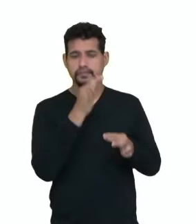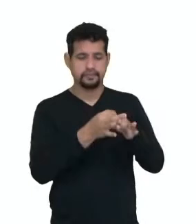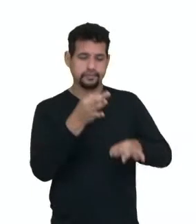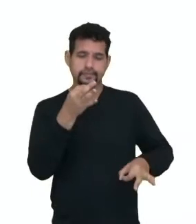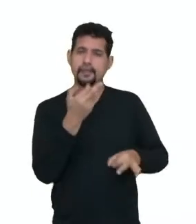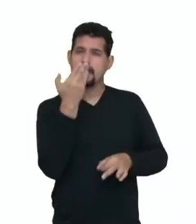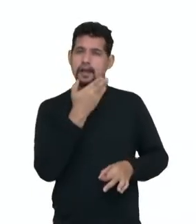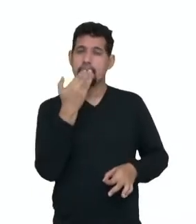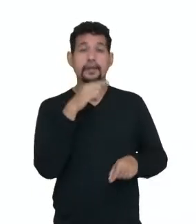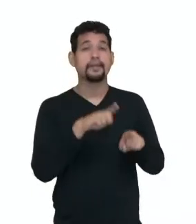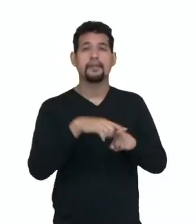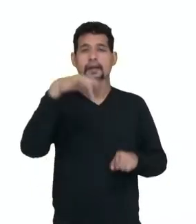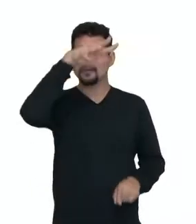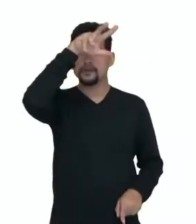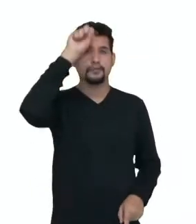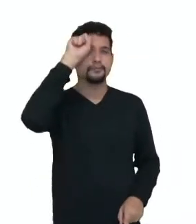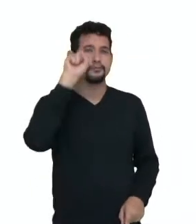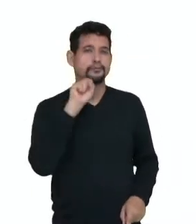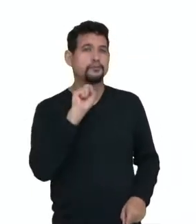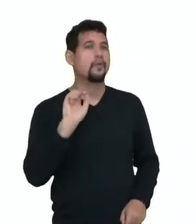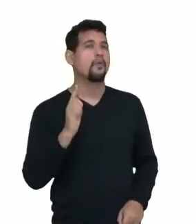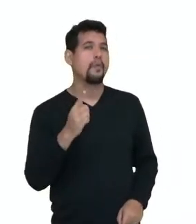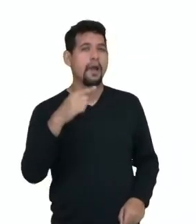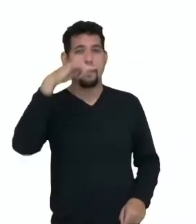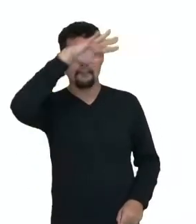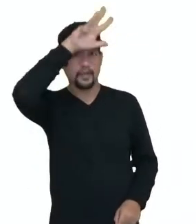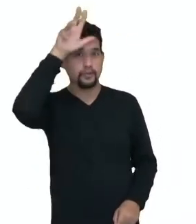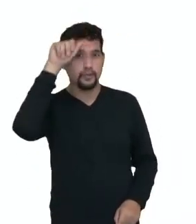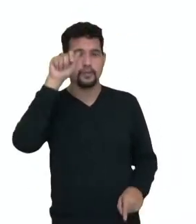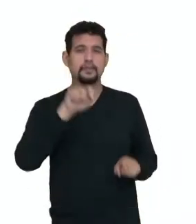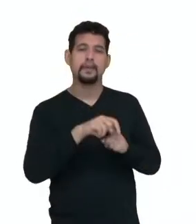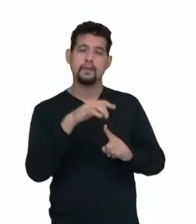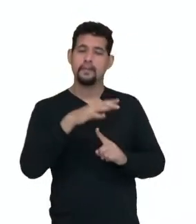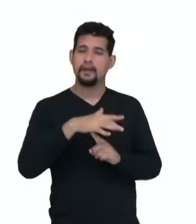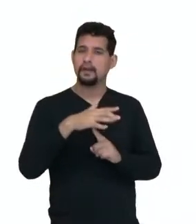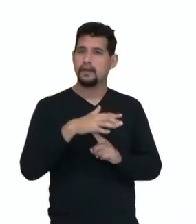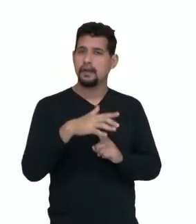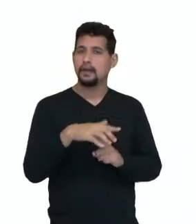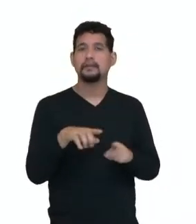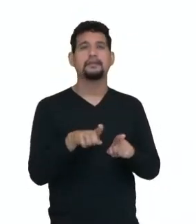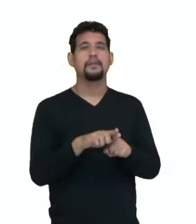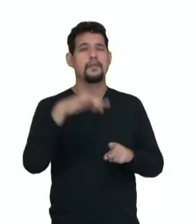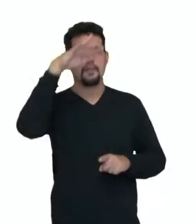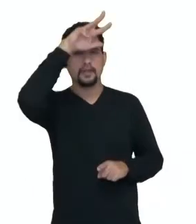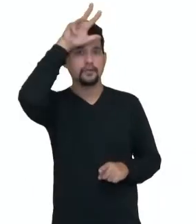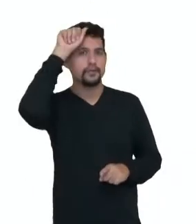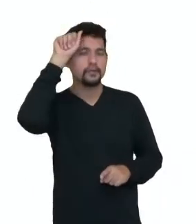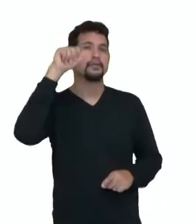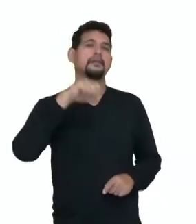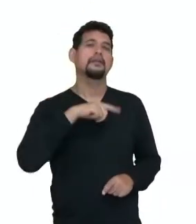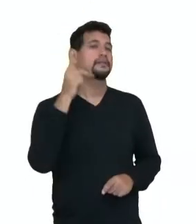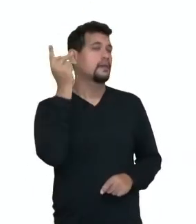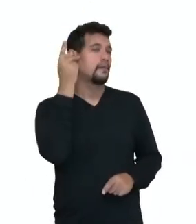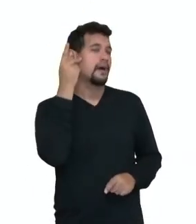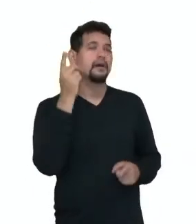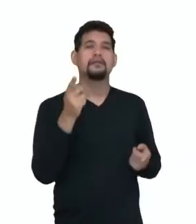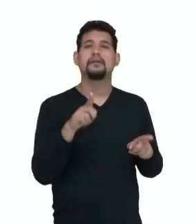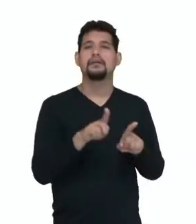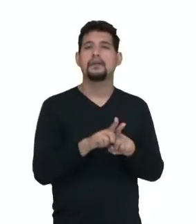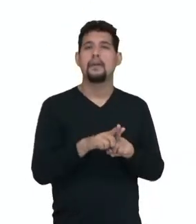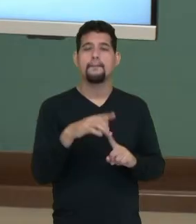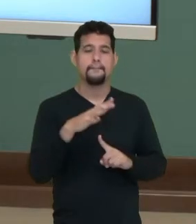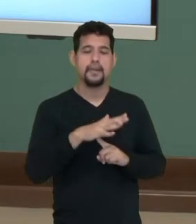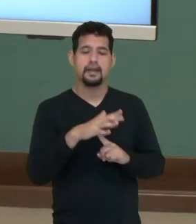O Mato Grosso do Sul, o Estado de Goiás, o Mato Grosso, o Paraná, o Mato Grosso aqui, no caso, né? São Paulo, Minas Gerais, o